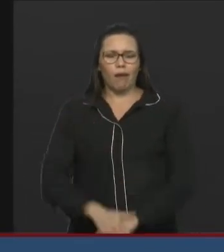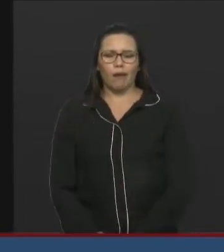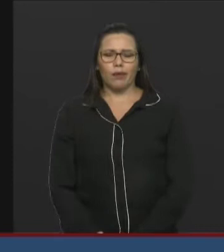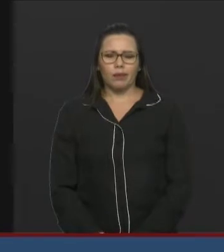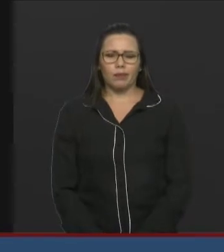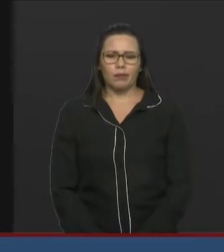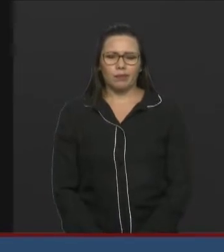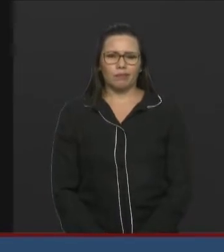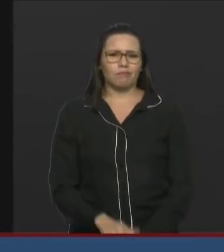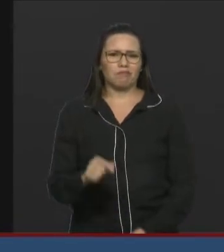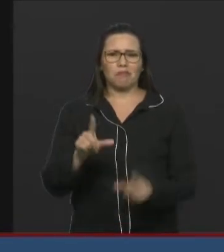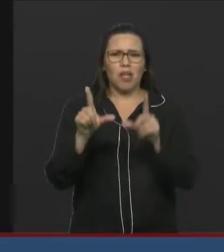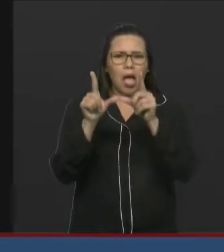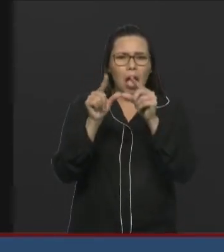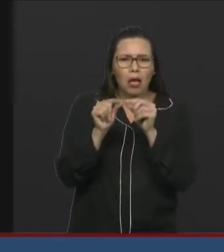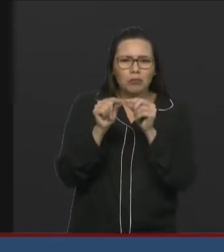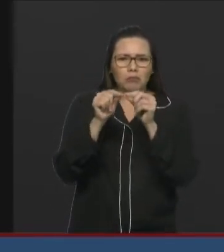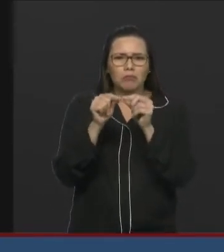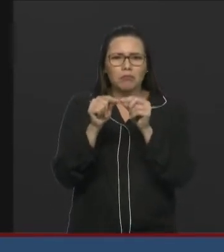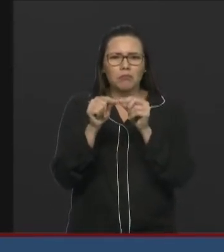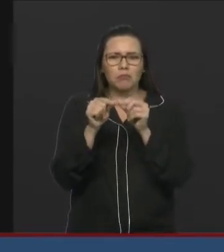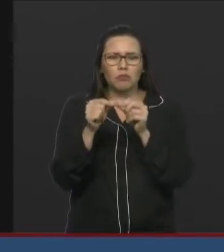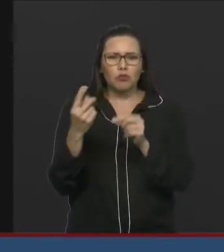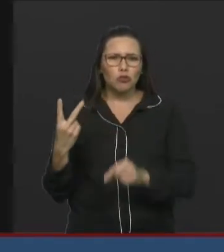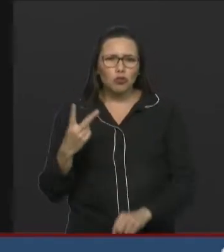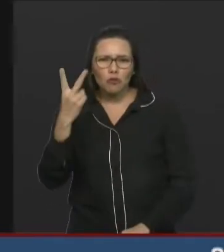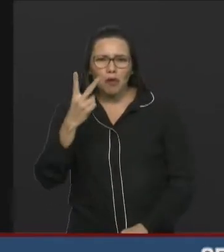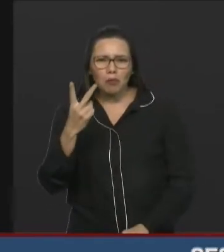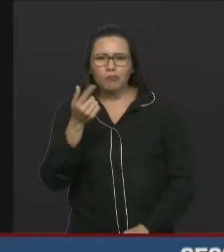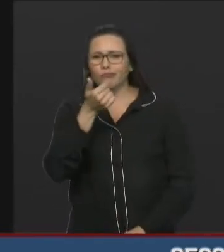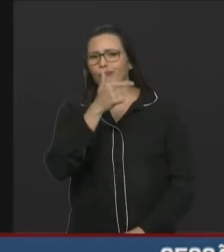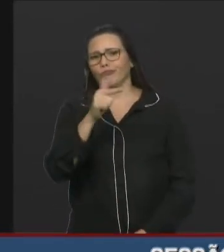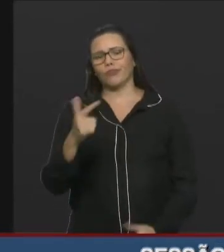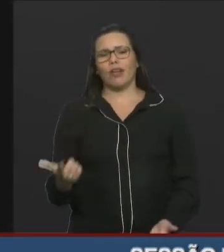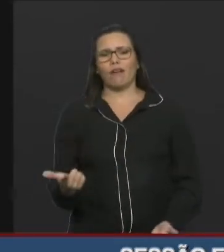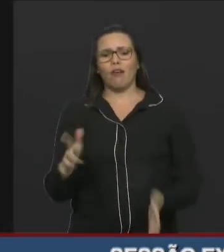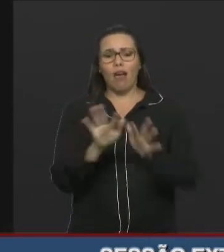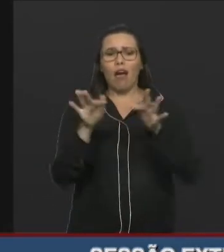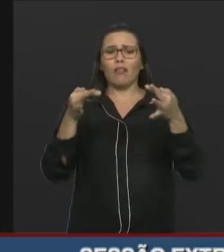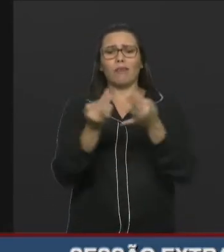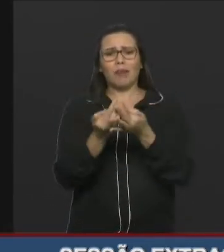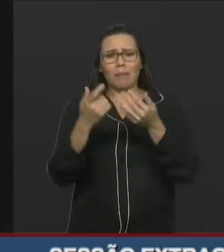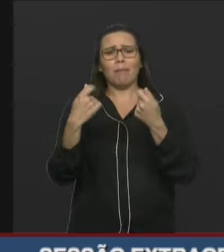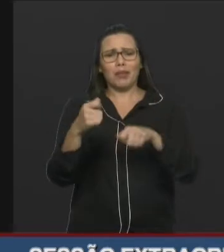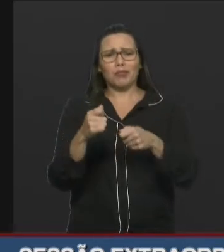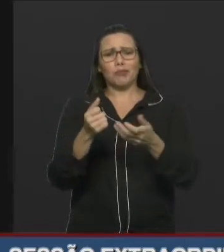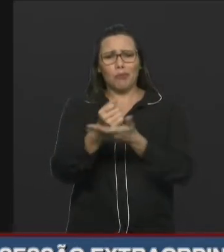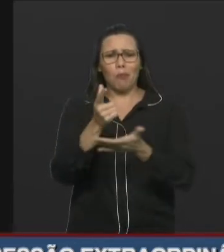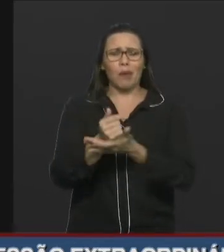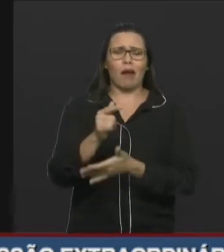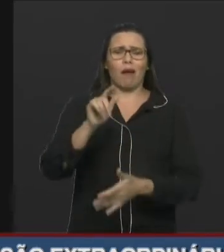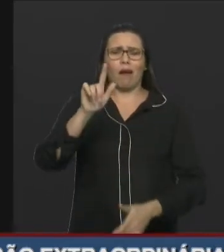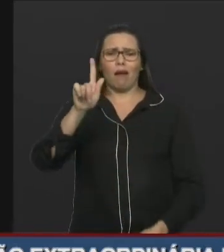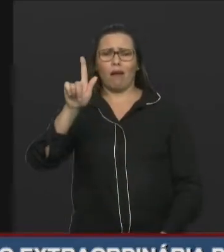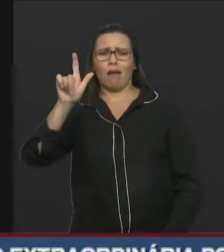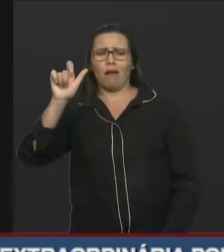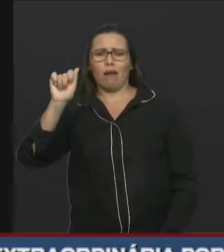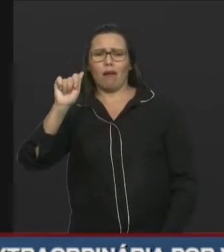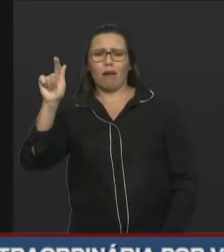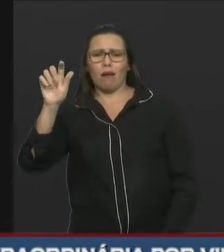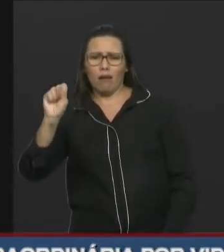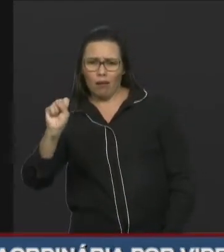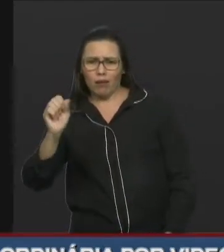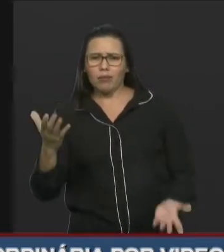ao consumidor final, às pessoas, às famílias que necessitam. O que a gente pede ao empresariado, nesse momento,